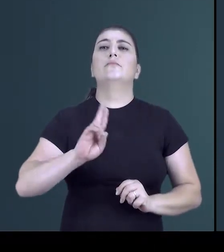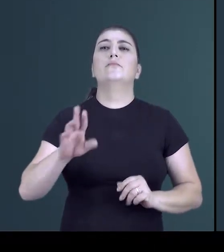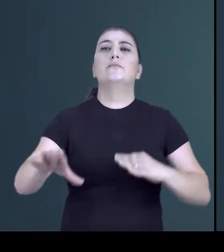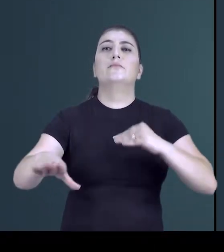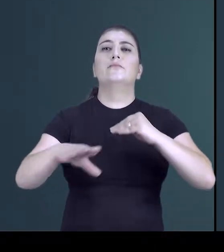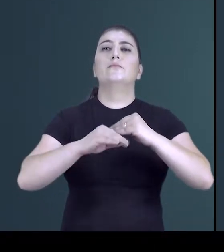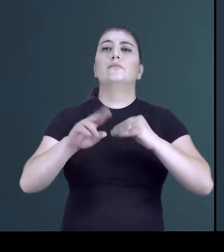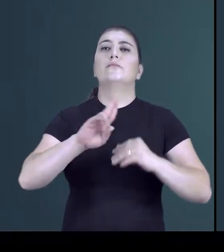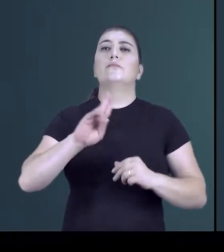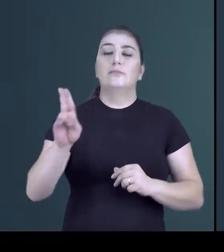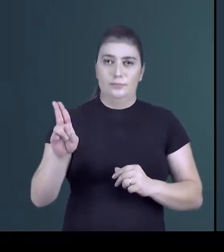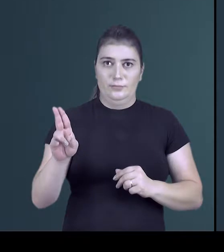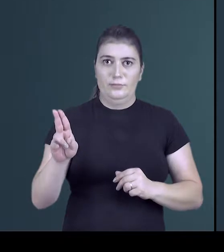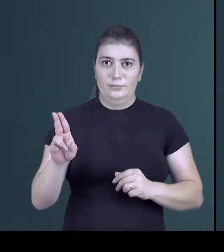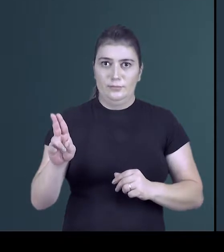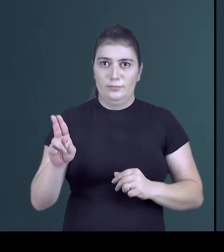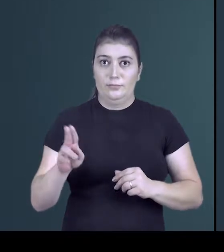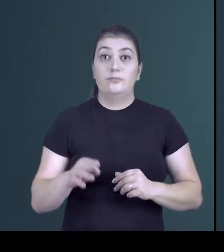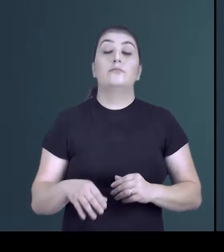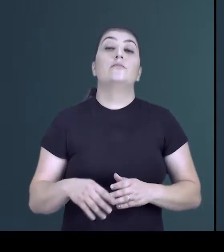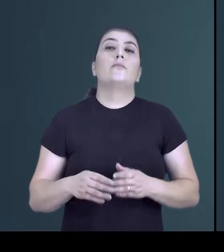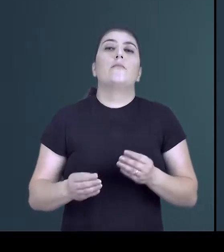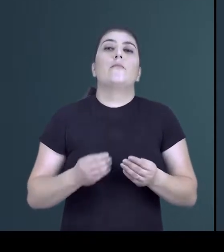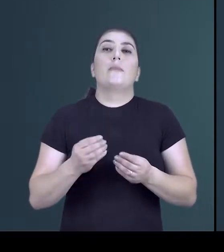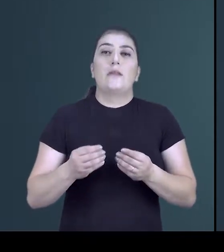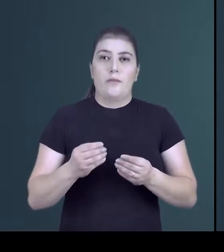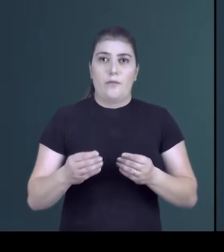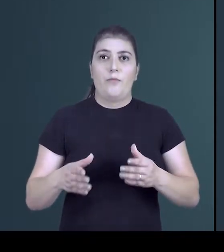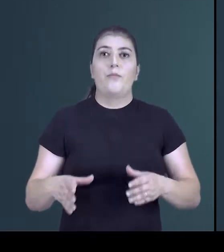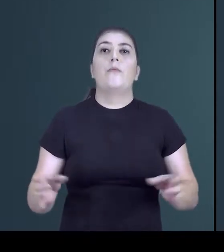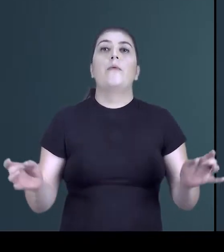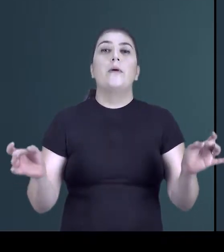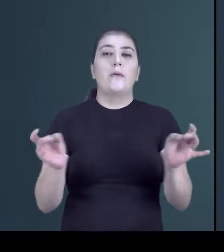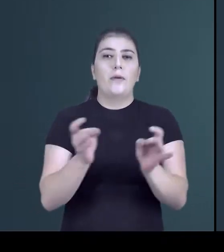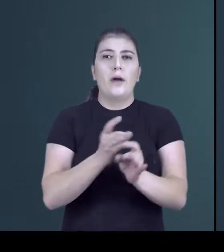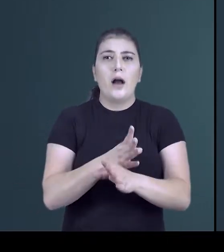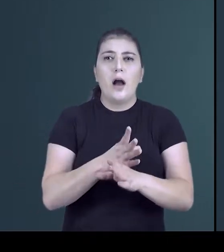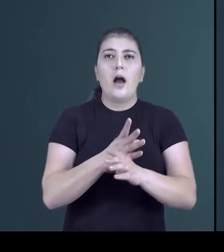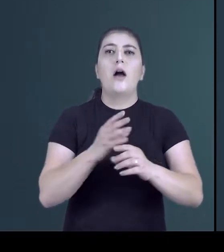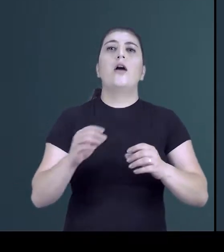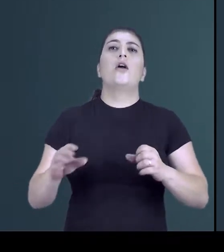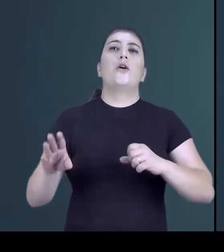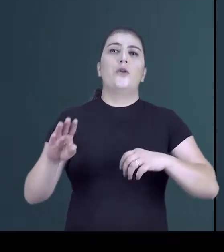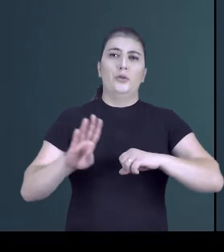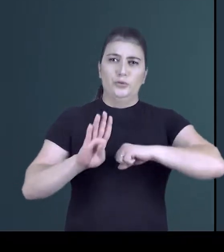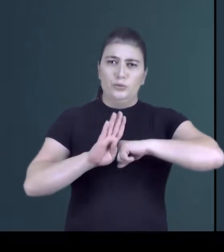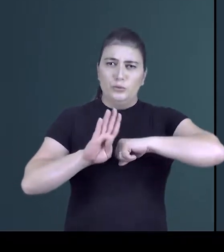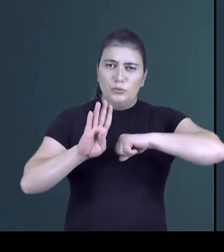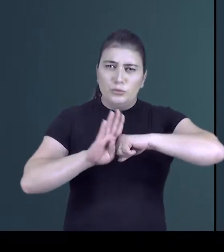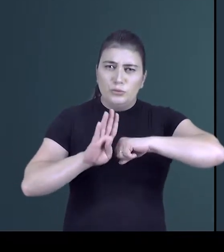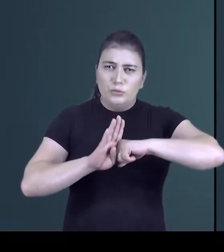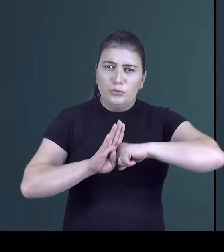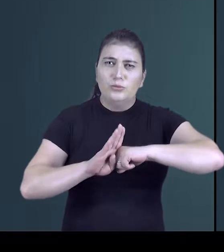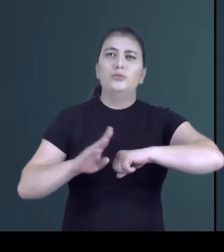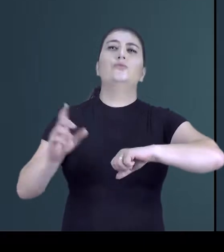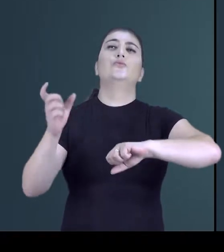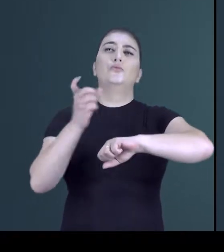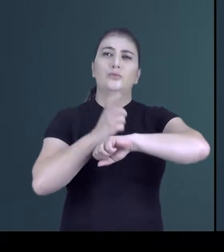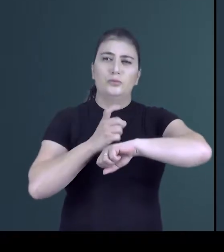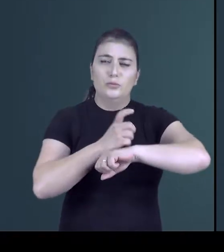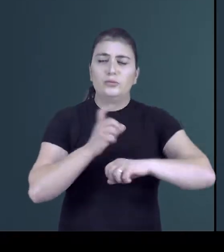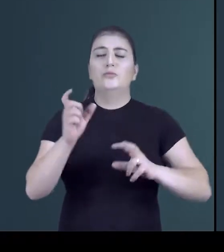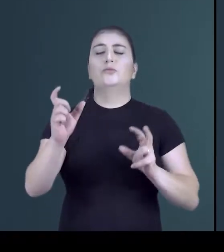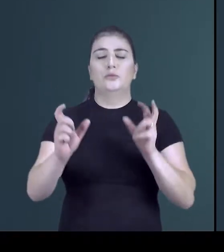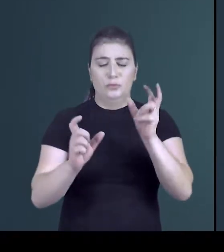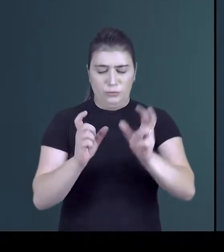complementos nominais. Vão funcionar para completar o sentido dos substantivos, adjetivos